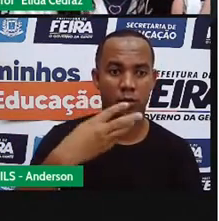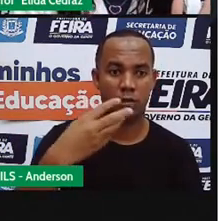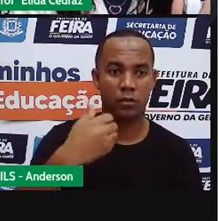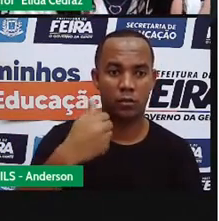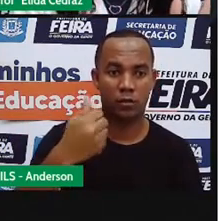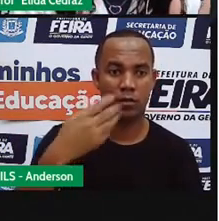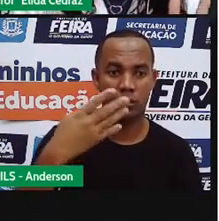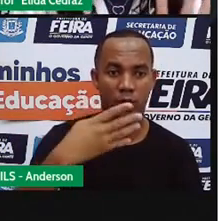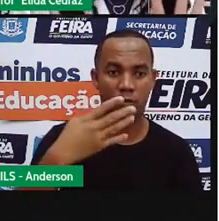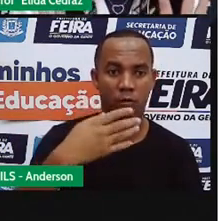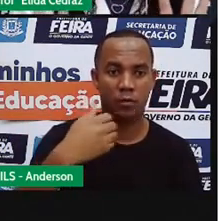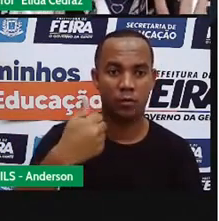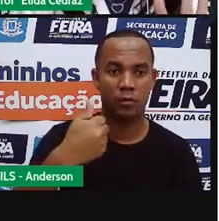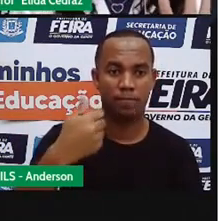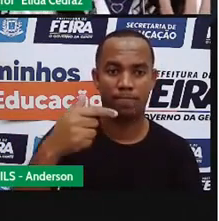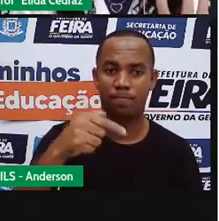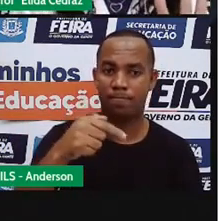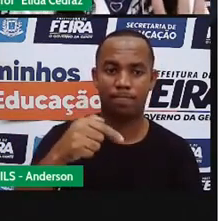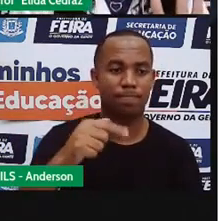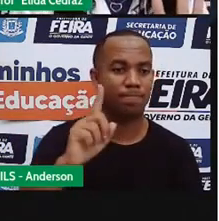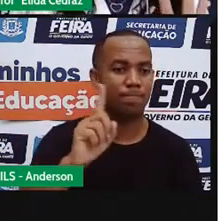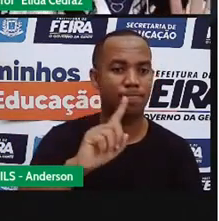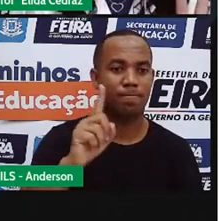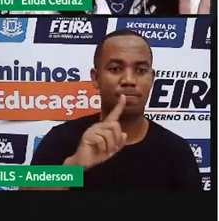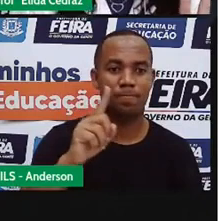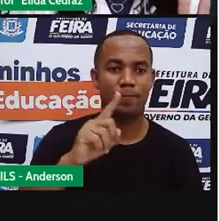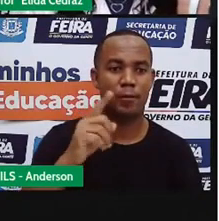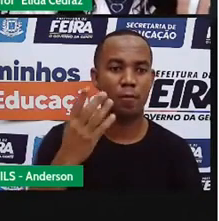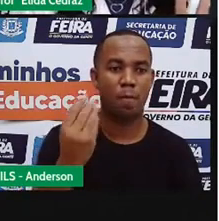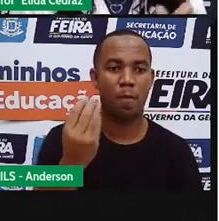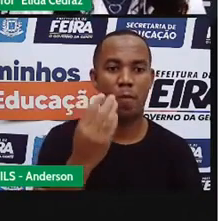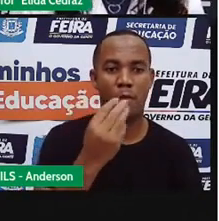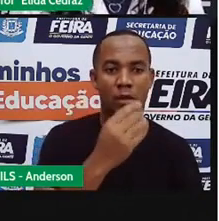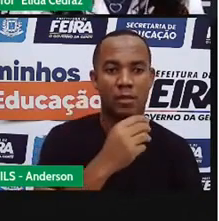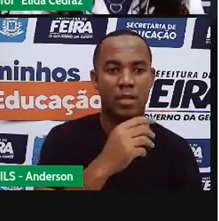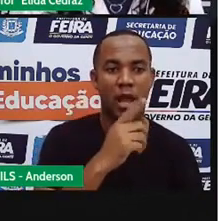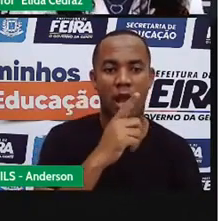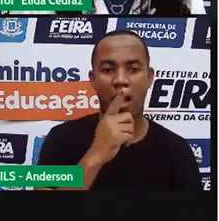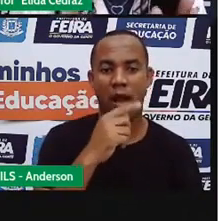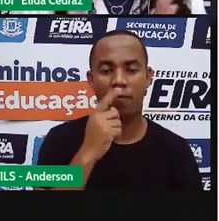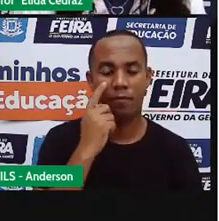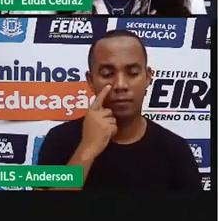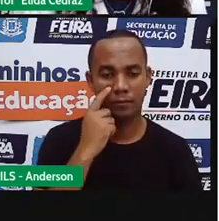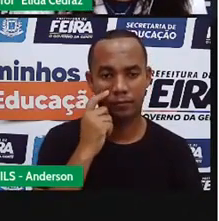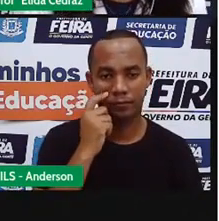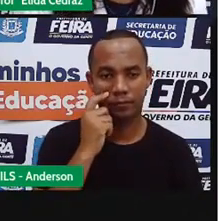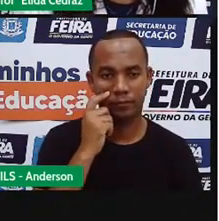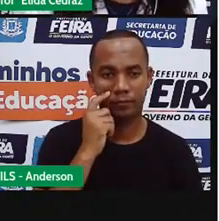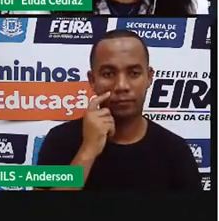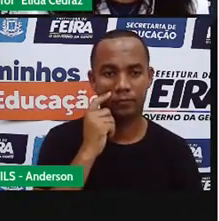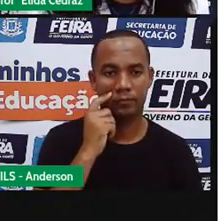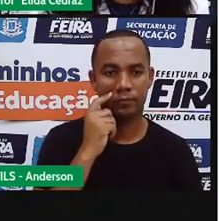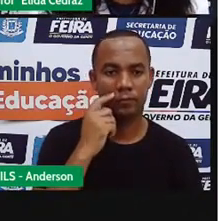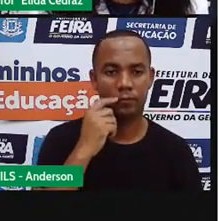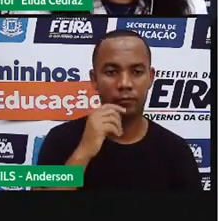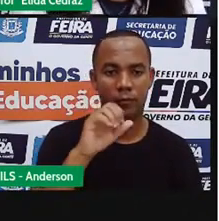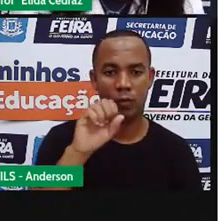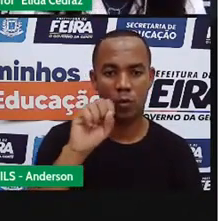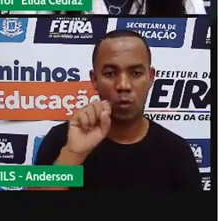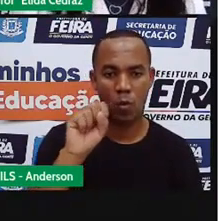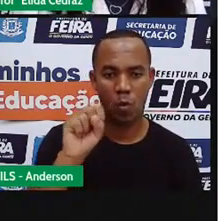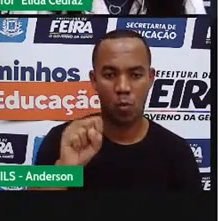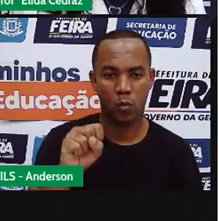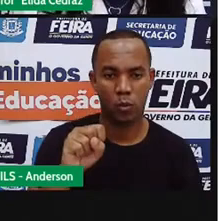dezessete. vai sobrar água demais. Vamos ver. O de oito